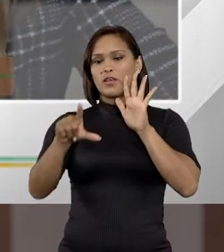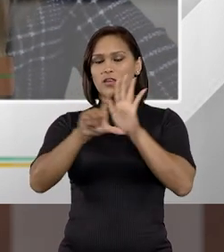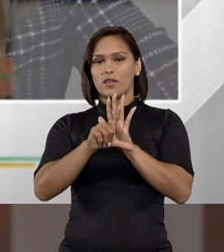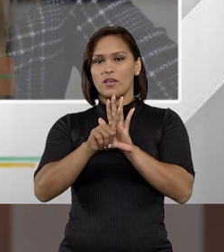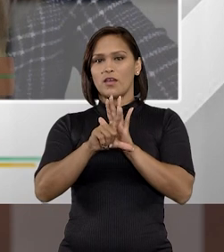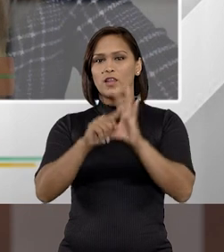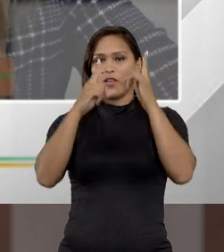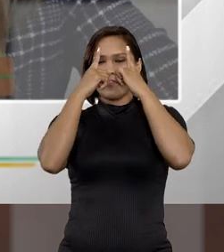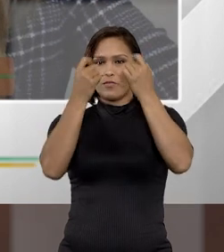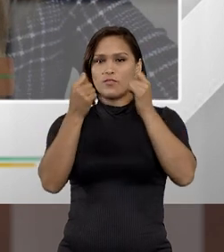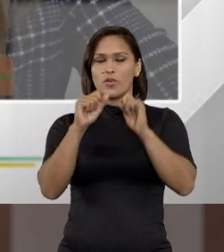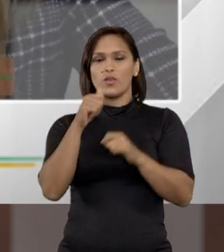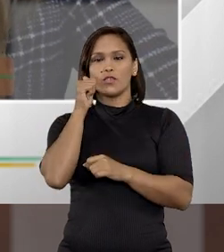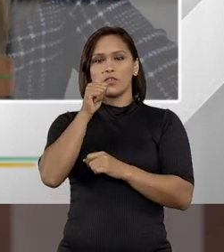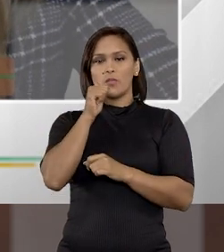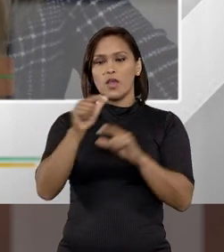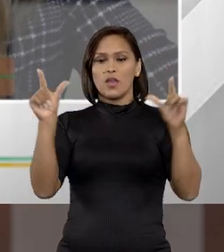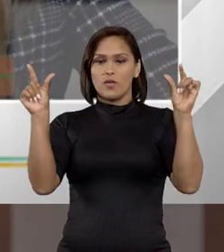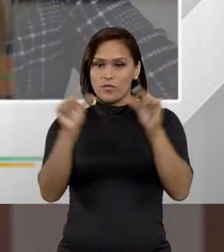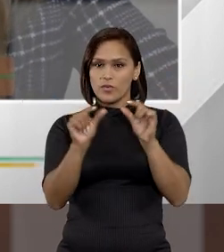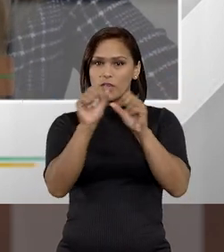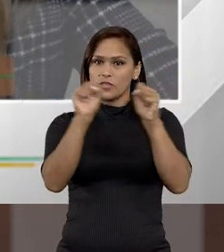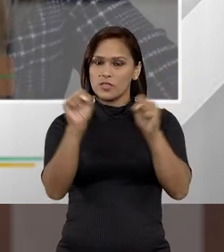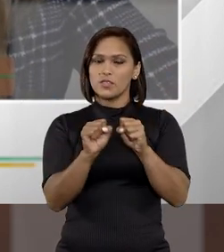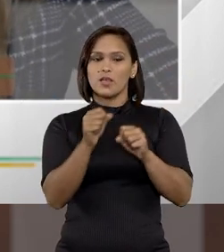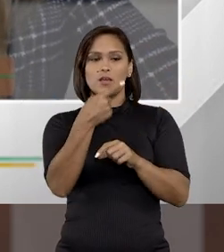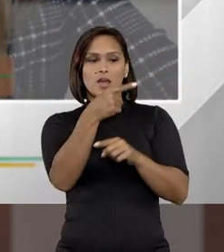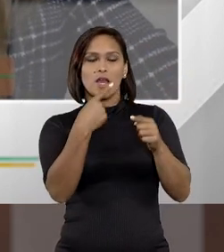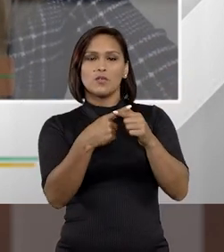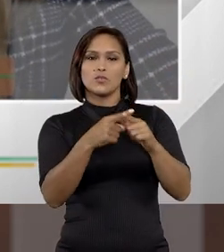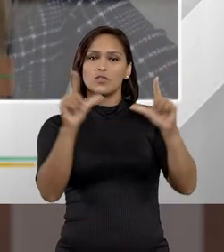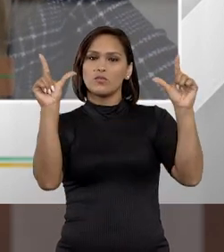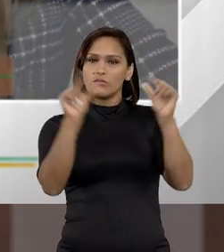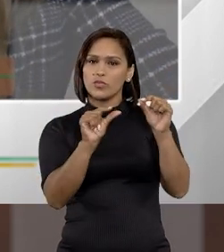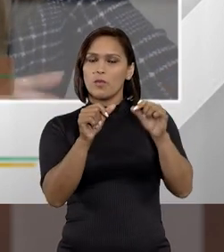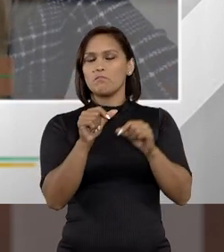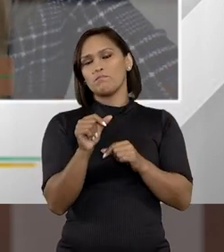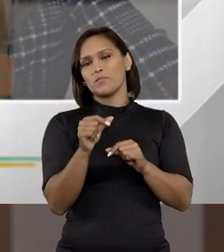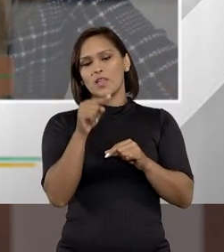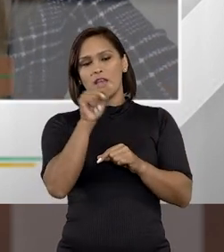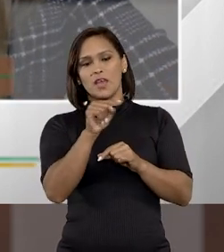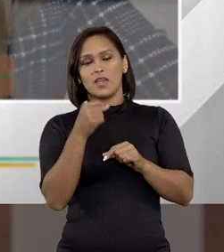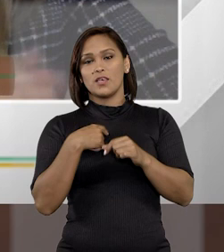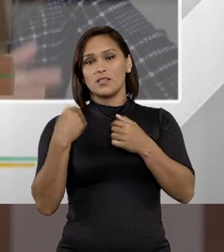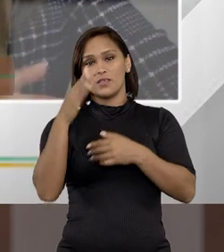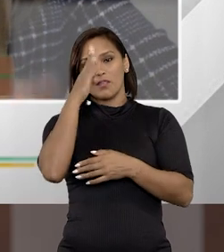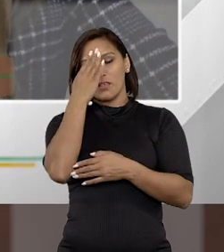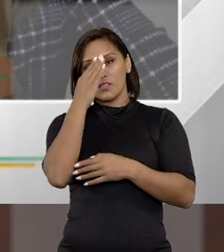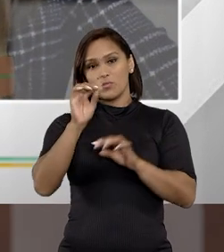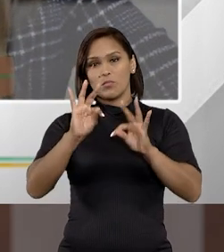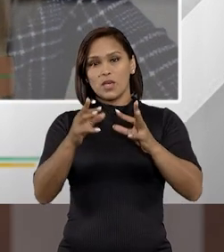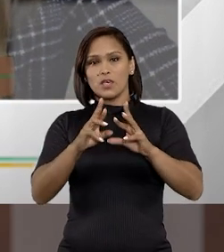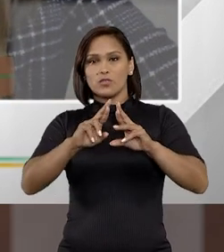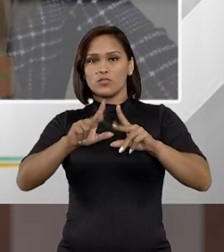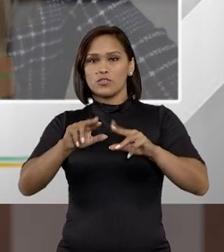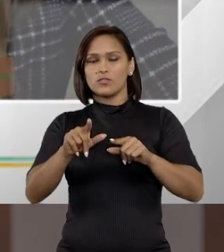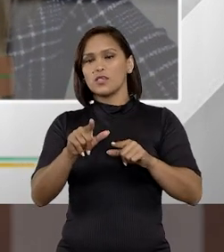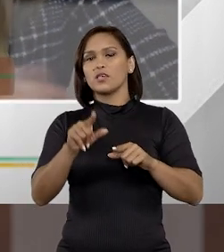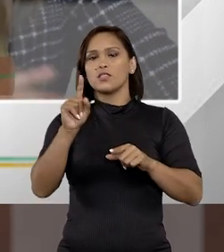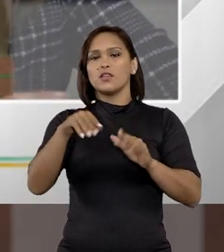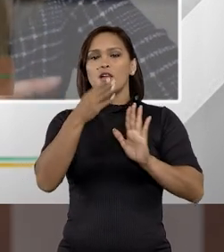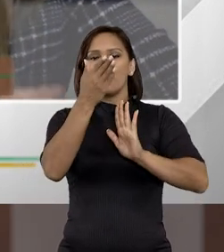a lei de violência doméstica é um microsistema, e aí, justamente, por ser um microsistema, esse aspecto, não,